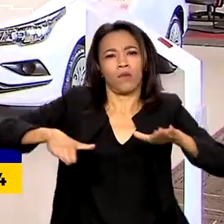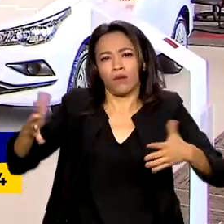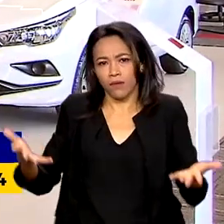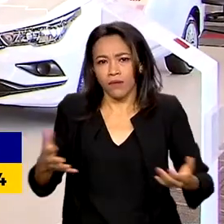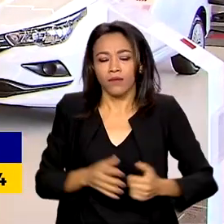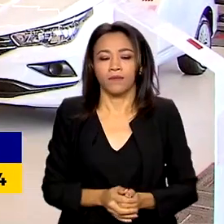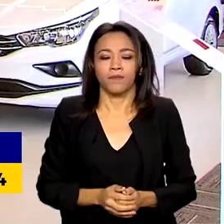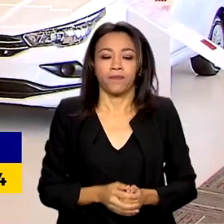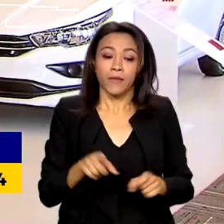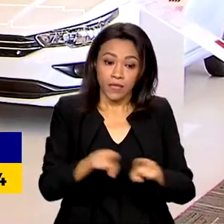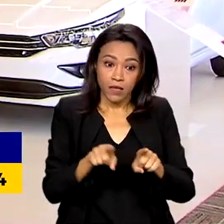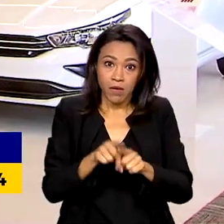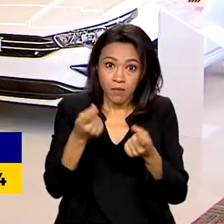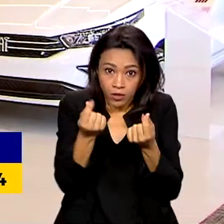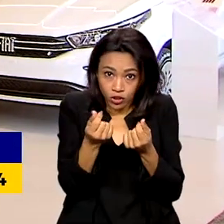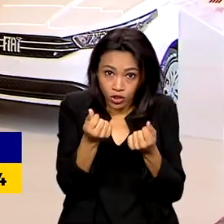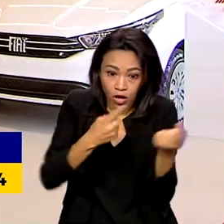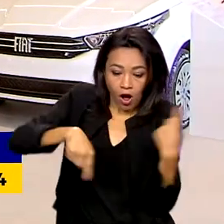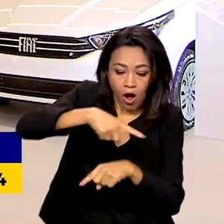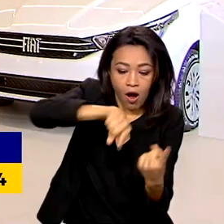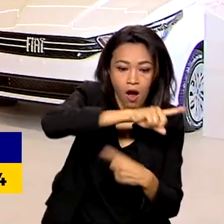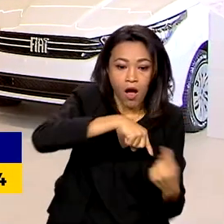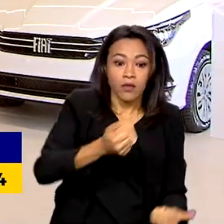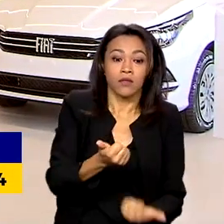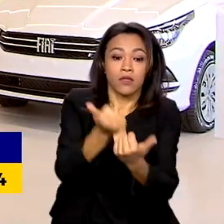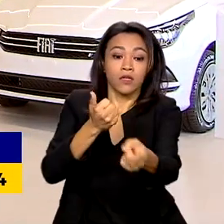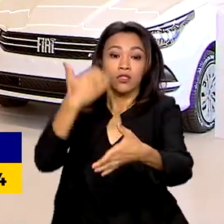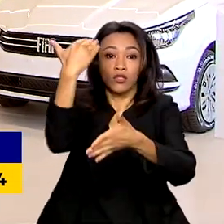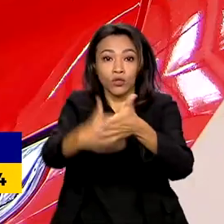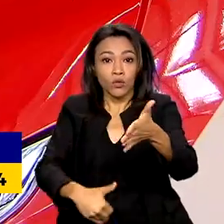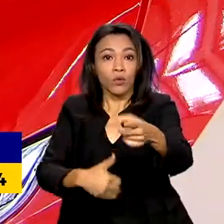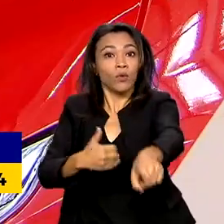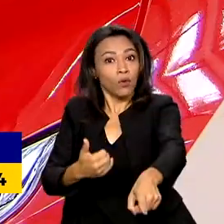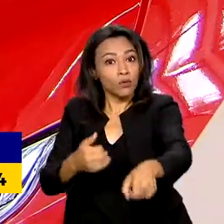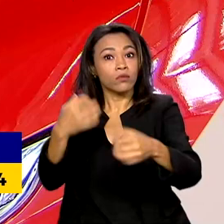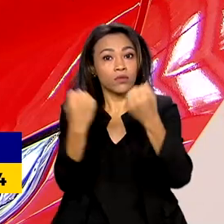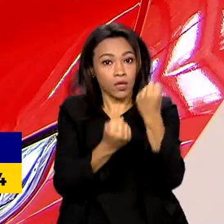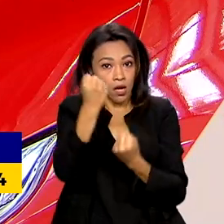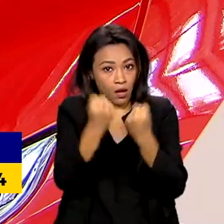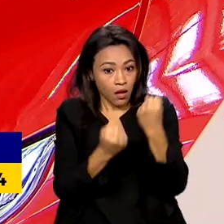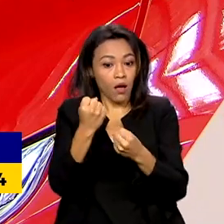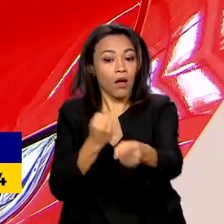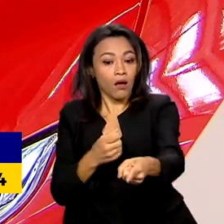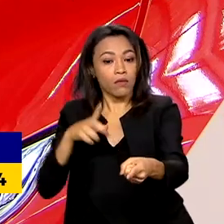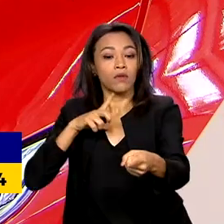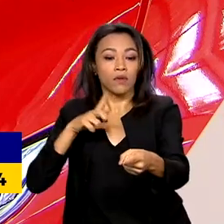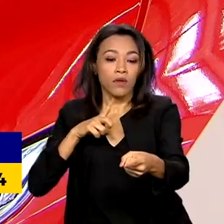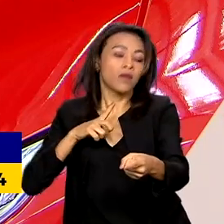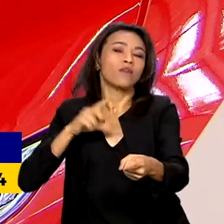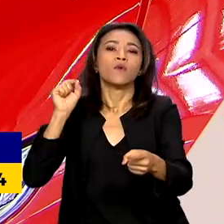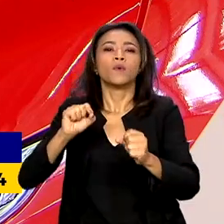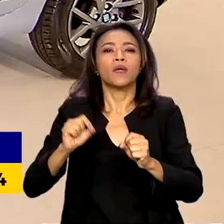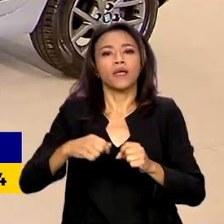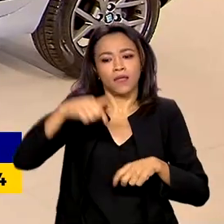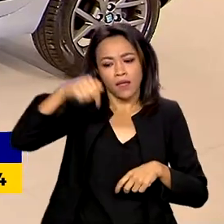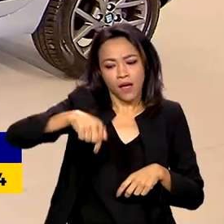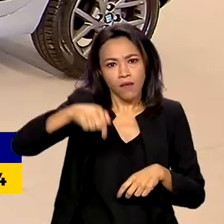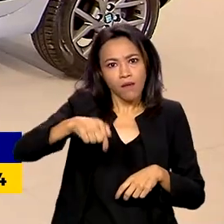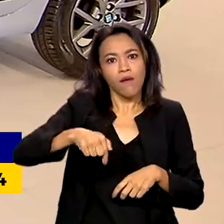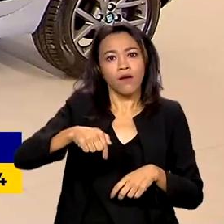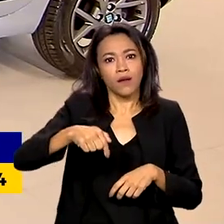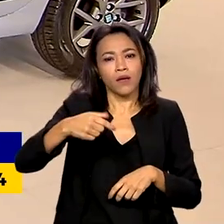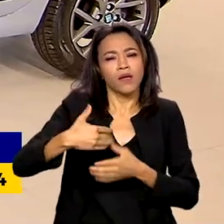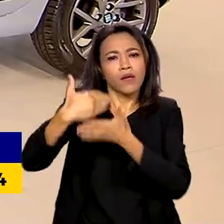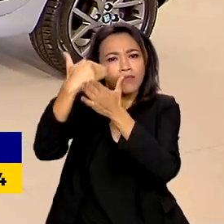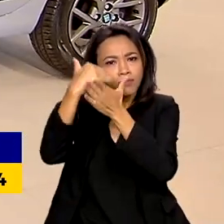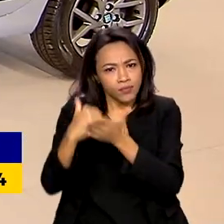E para girar a economia, o desconto em carros populares foi um dos destaques nesta primeira metade do ano. O